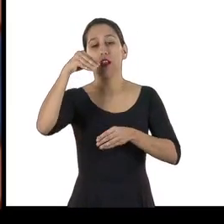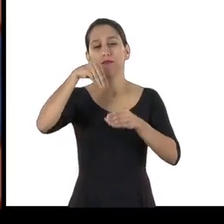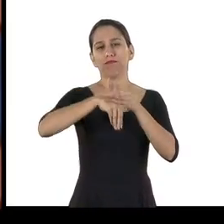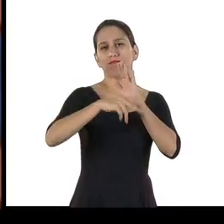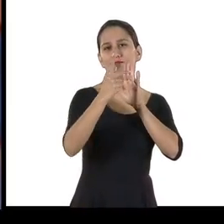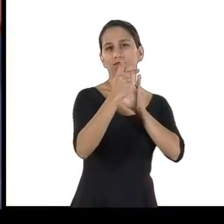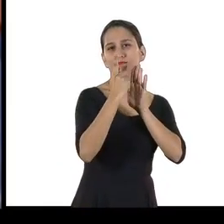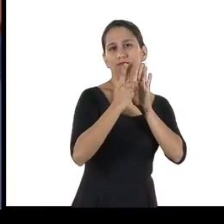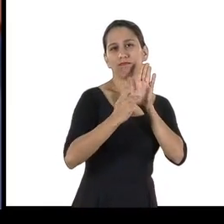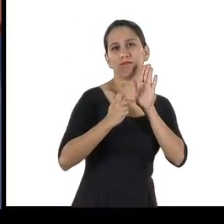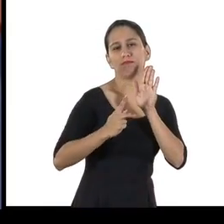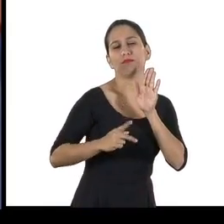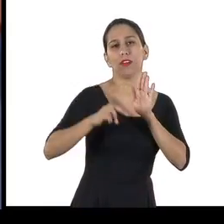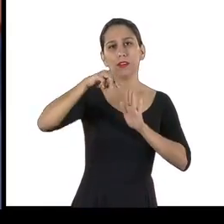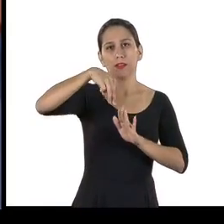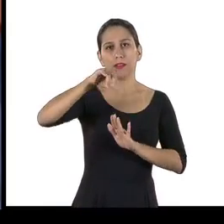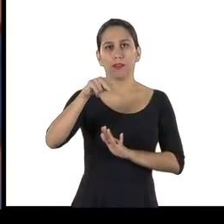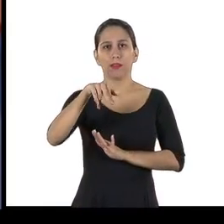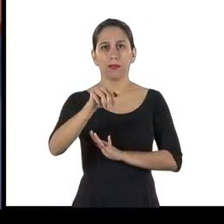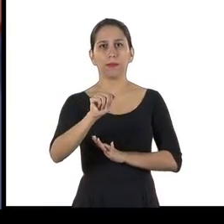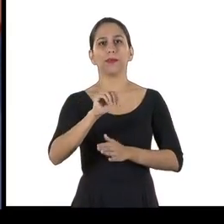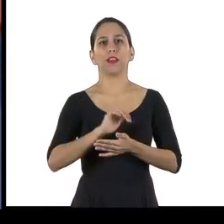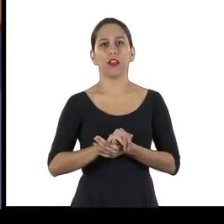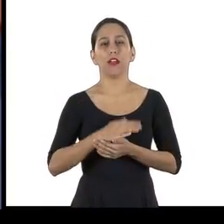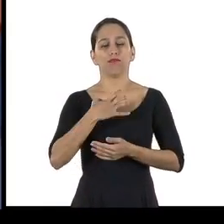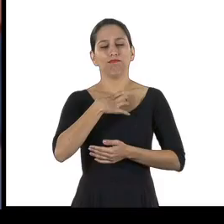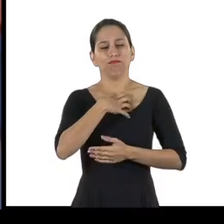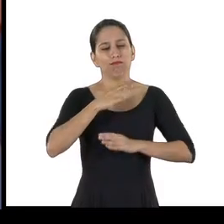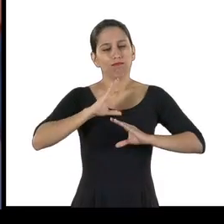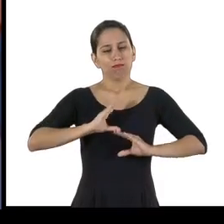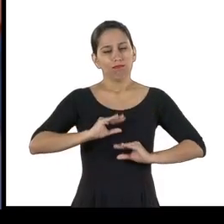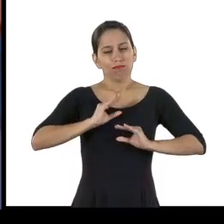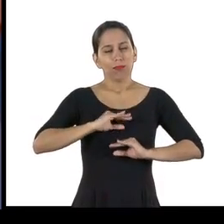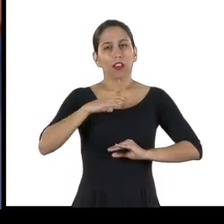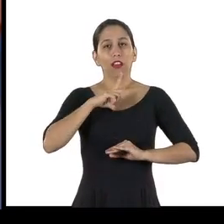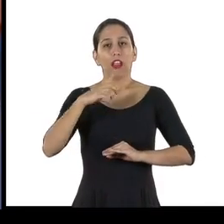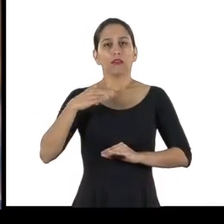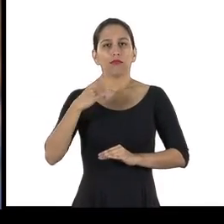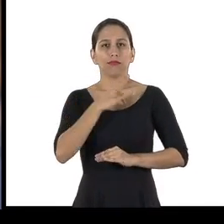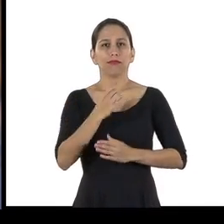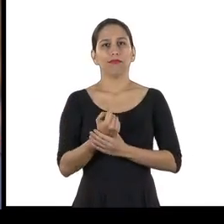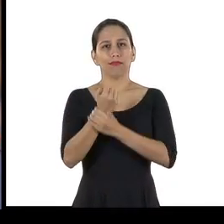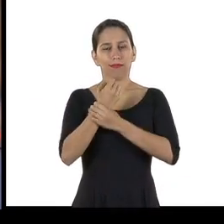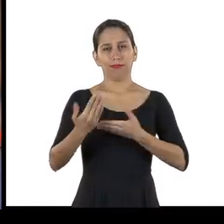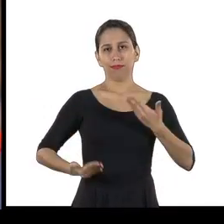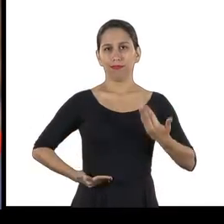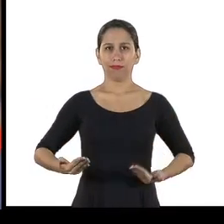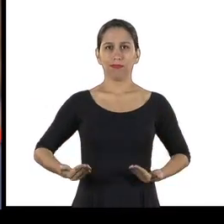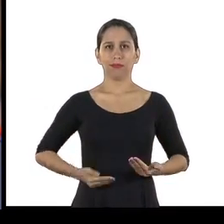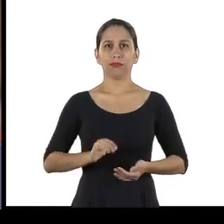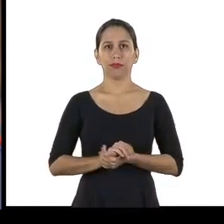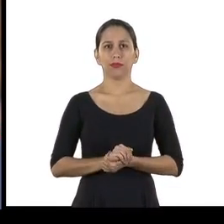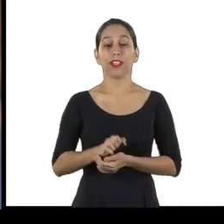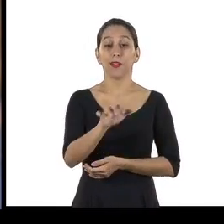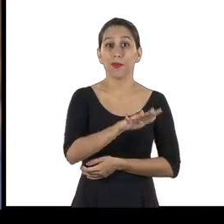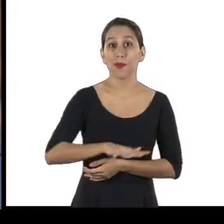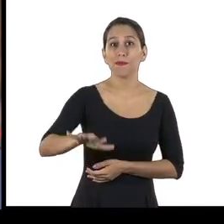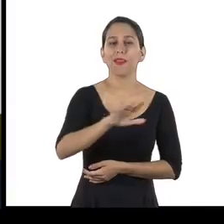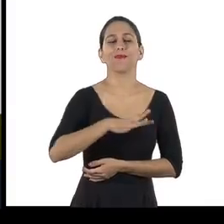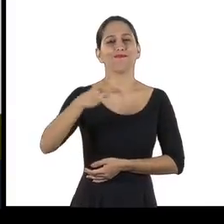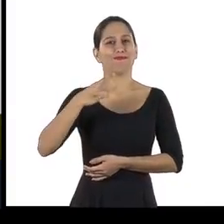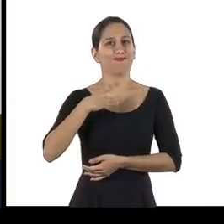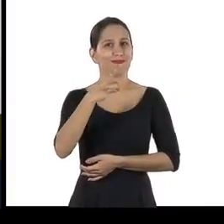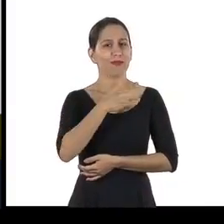que são áreas de vivências adequadas ao conforto e segurança e saúde dos trabalhadores. Um ambiente saudável e adequado